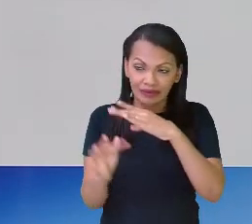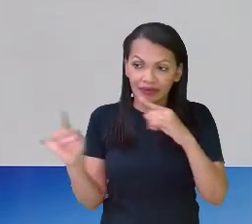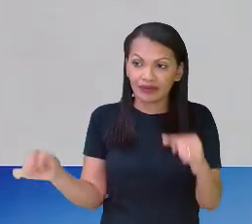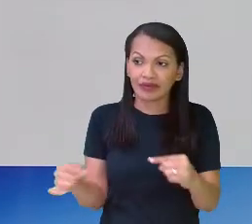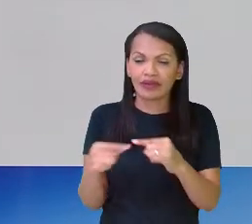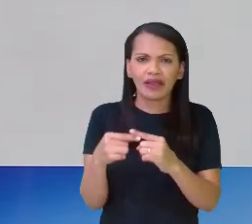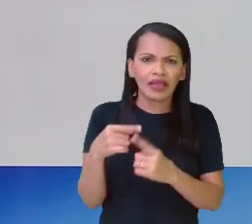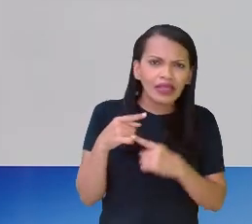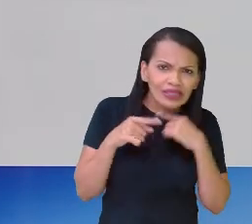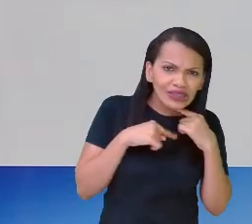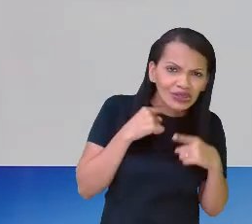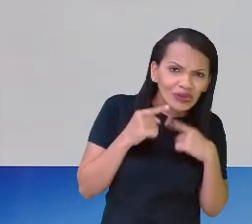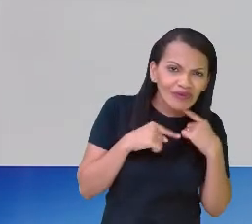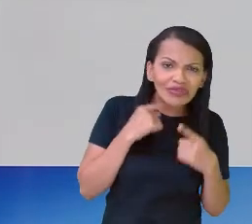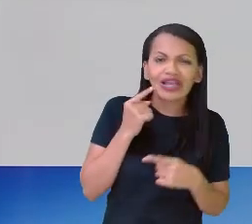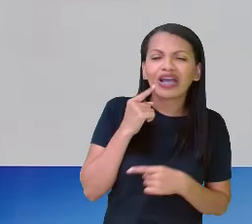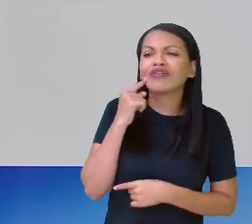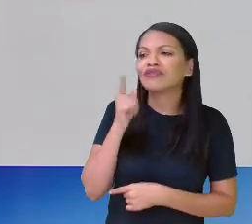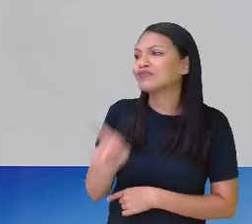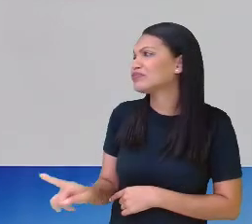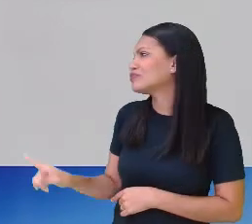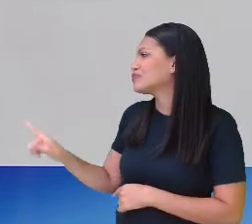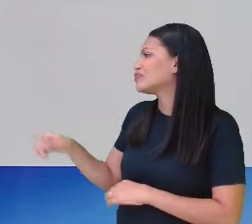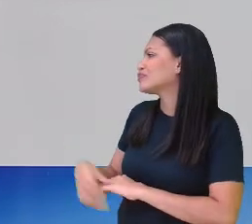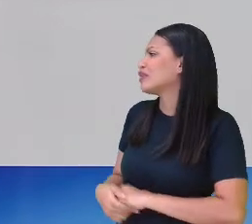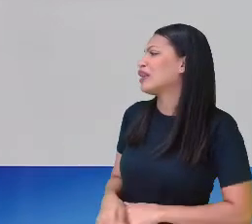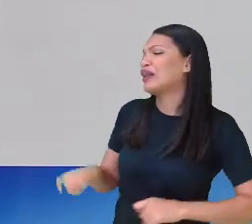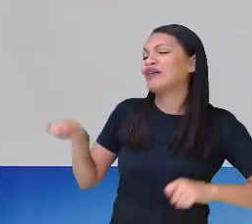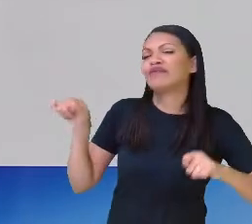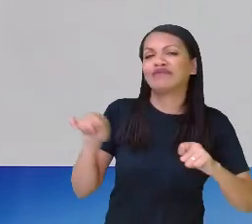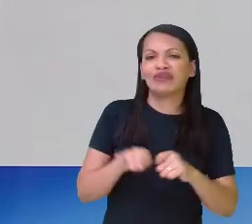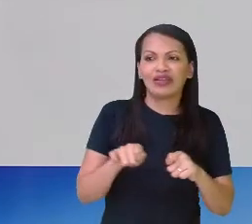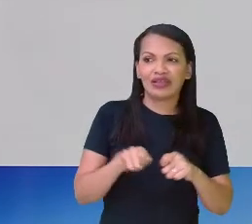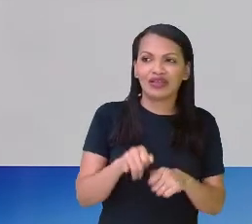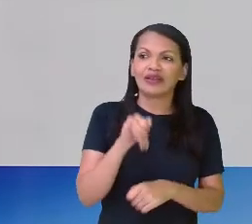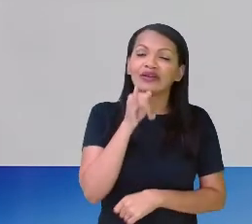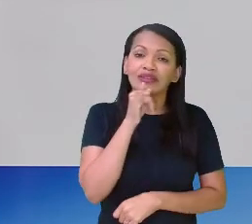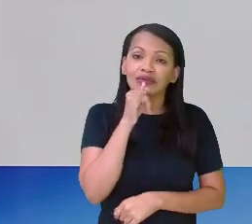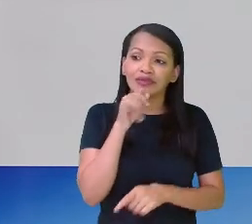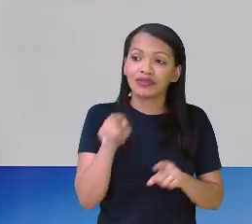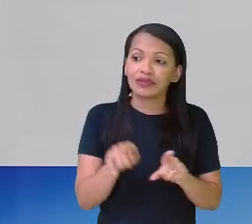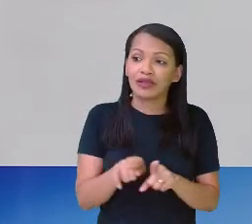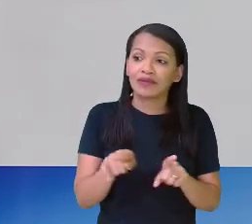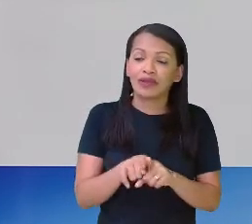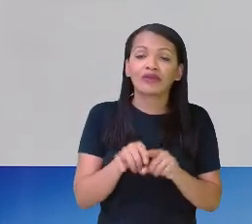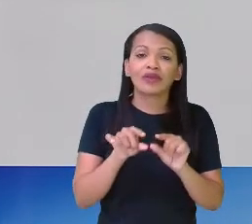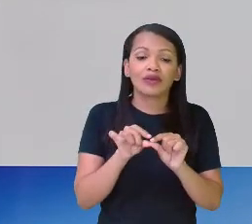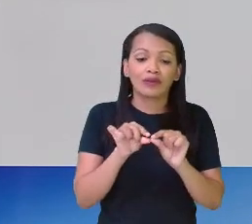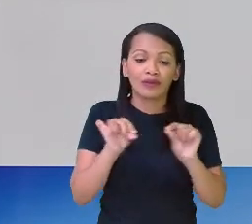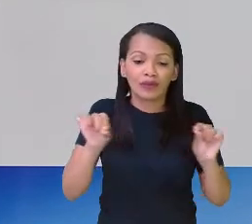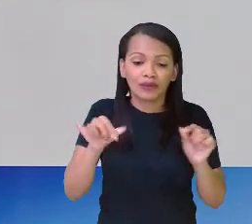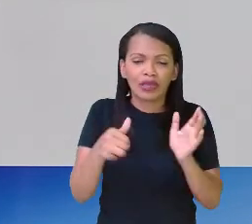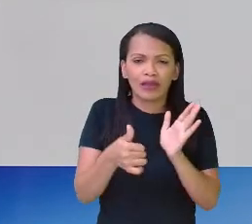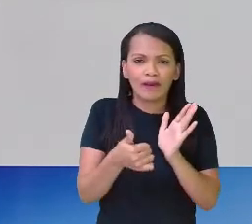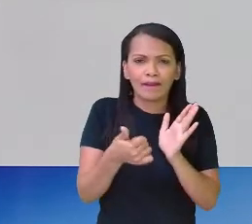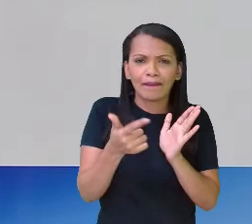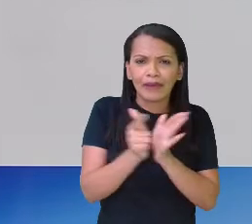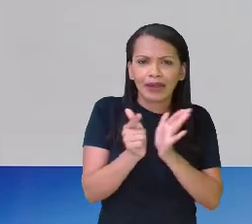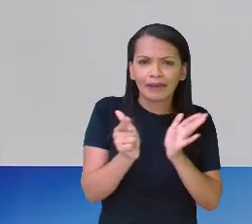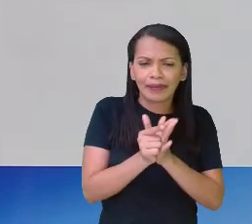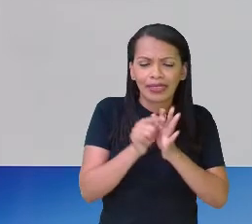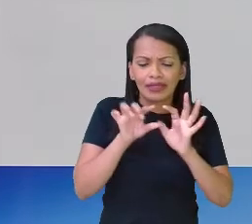faz esse exemplozinho. Ou então, faz um exemplo da fitinha. Faz uma